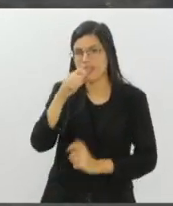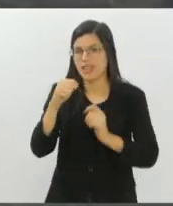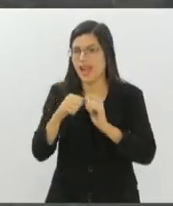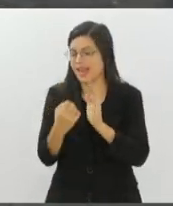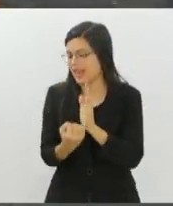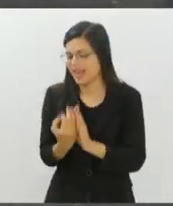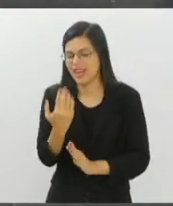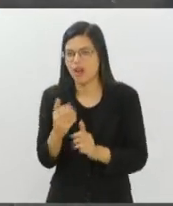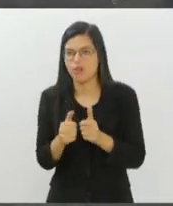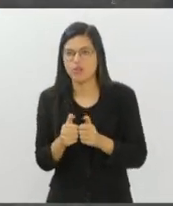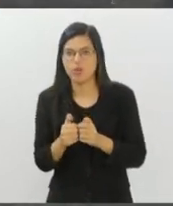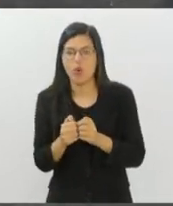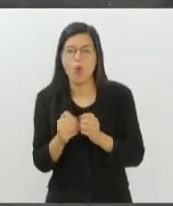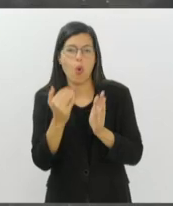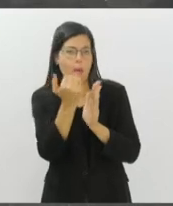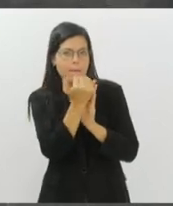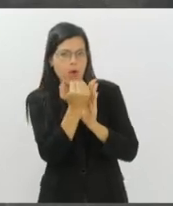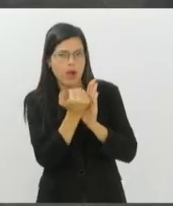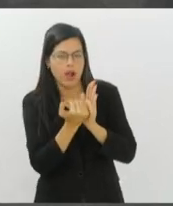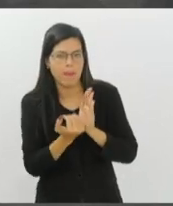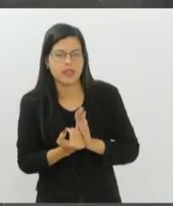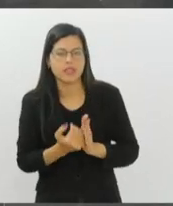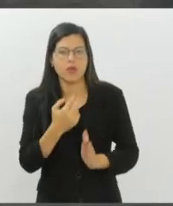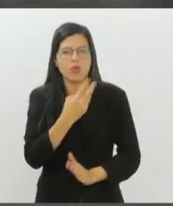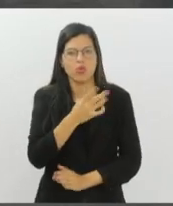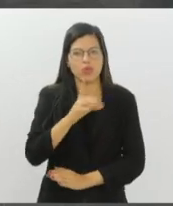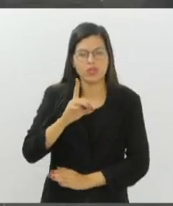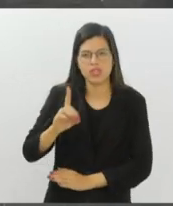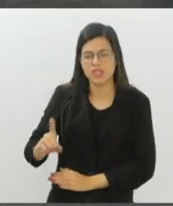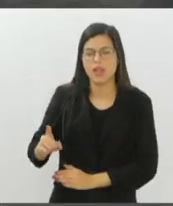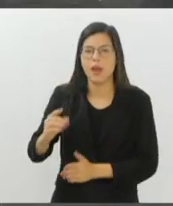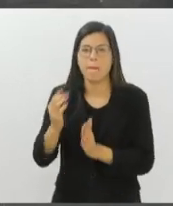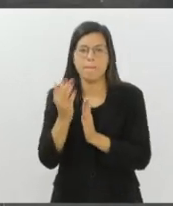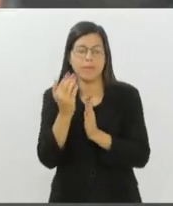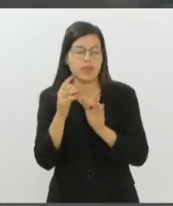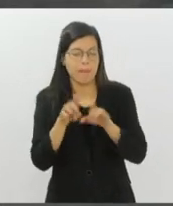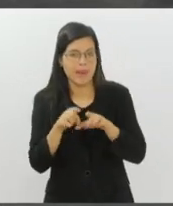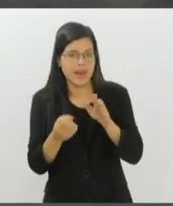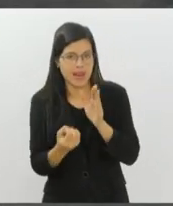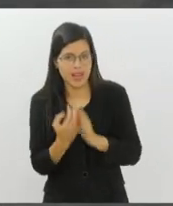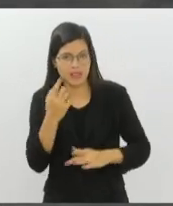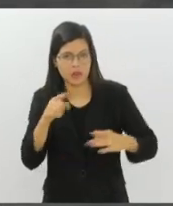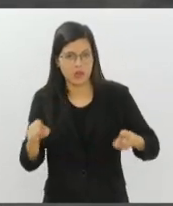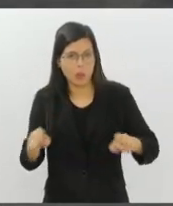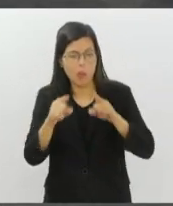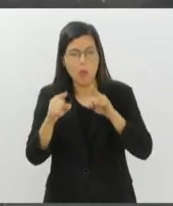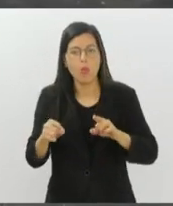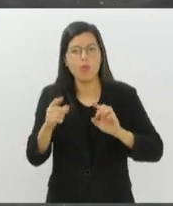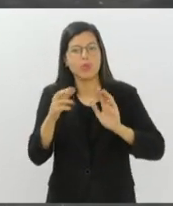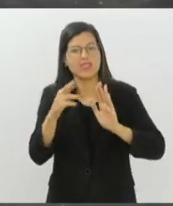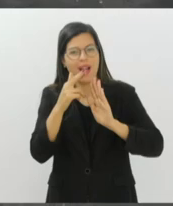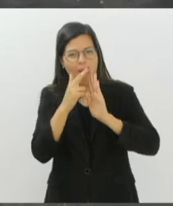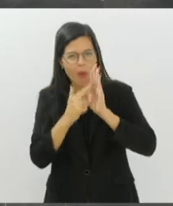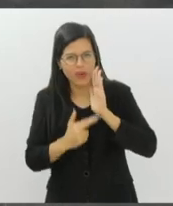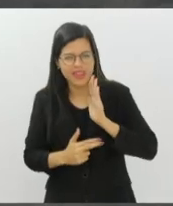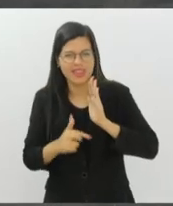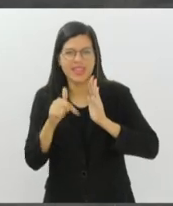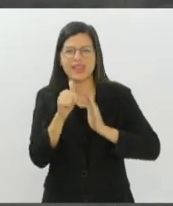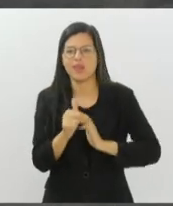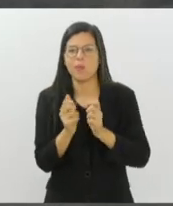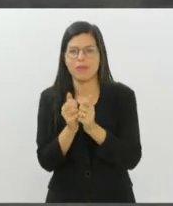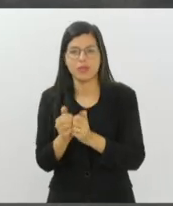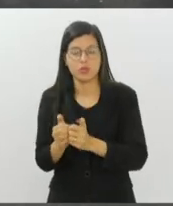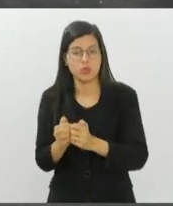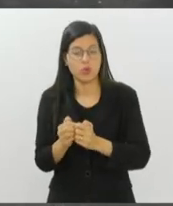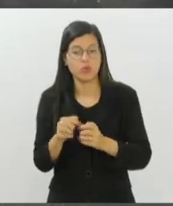próprio jogo. Então, programação de jogos 2D, produção de trilha sonora para jogos, roteiro para games. Além disso, todos